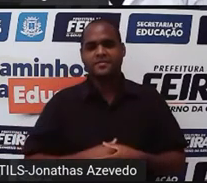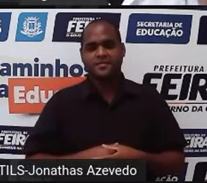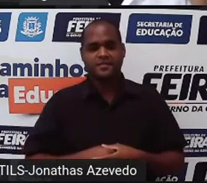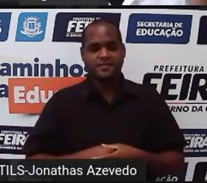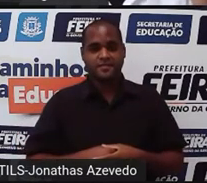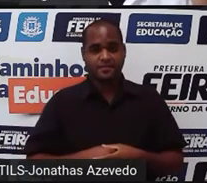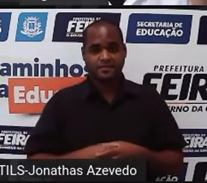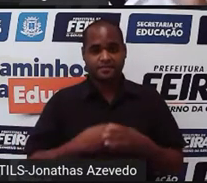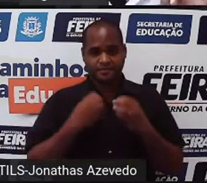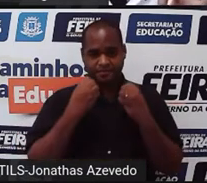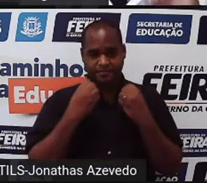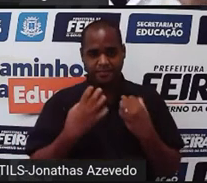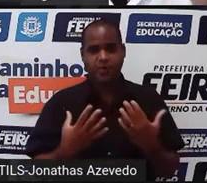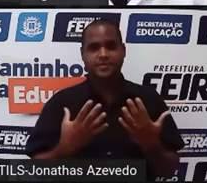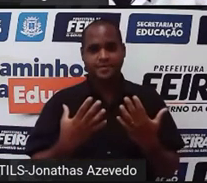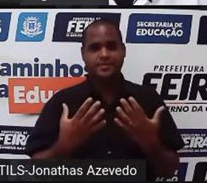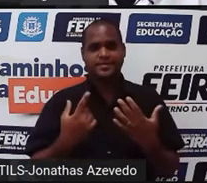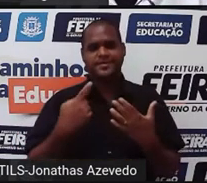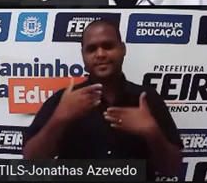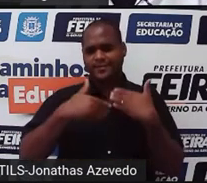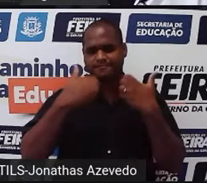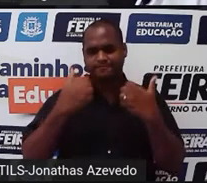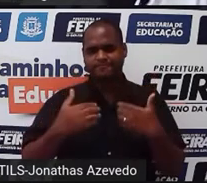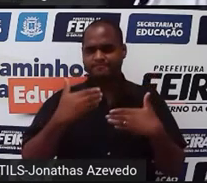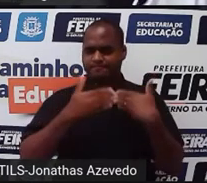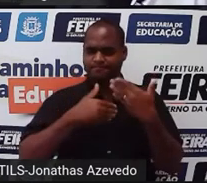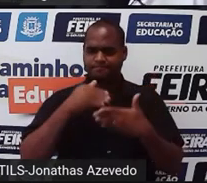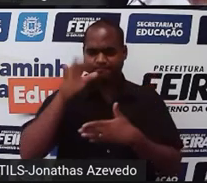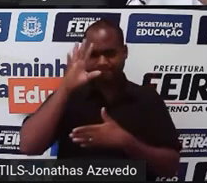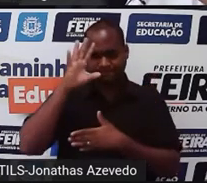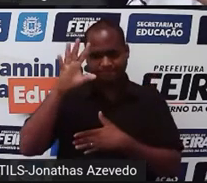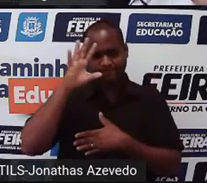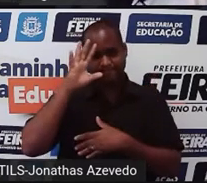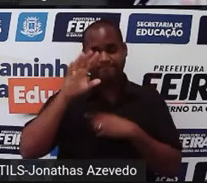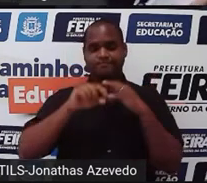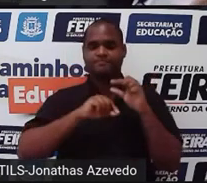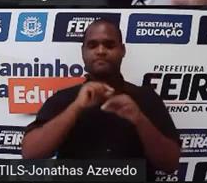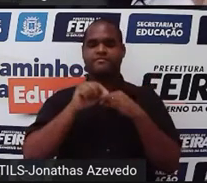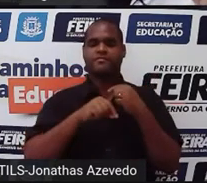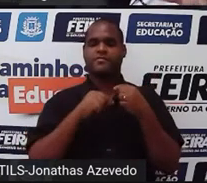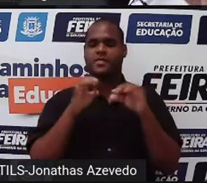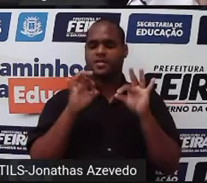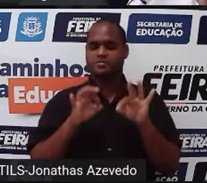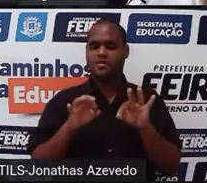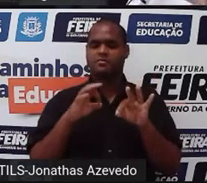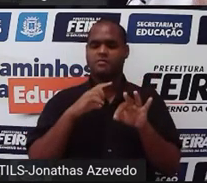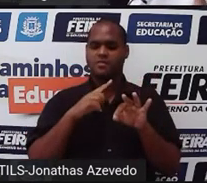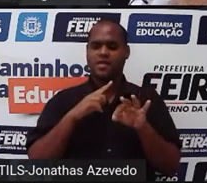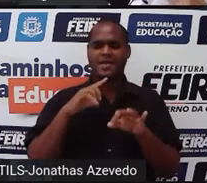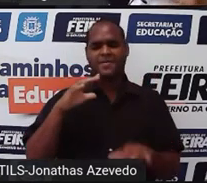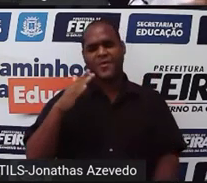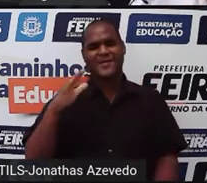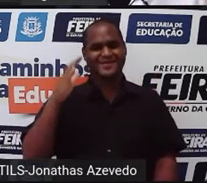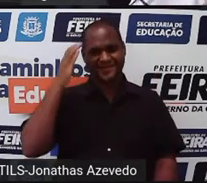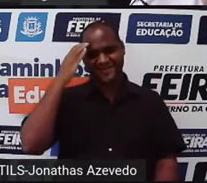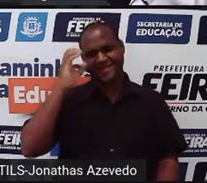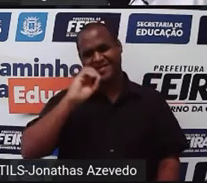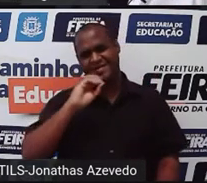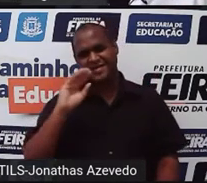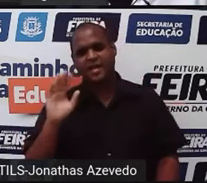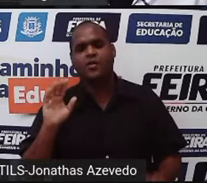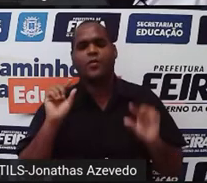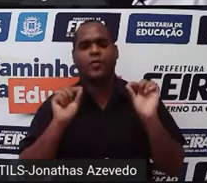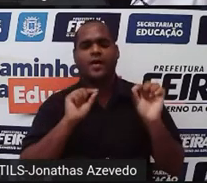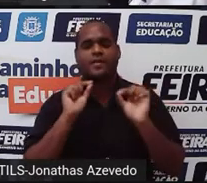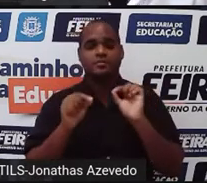Bom, então, passado esse momento de reflexão, você já deve estar mais ou menos aí entendendo o que é que vai